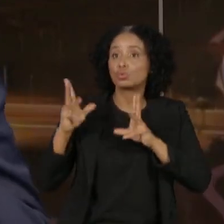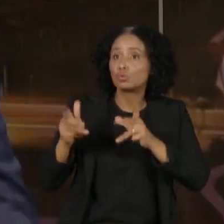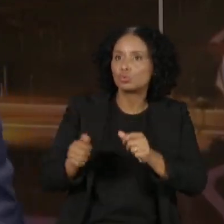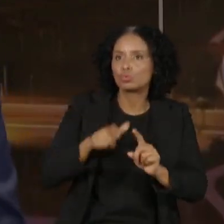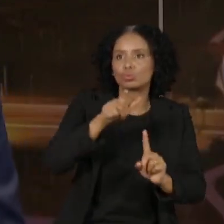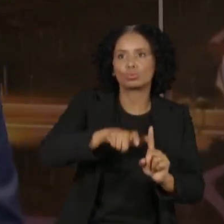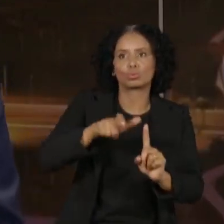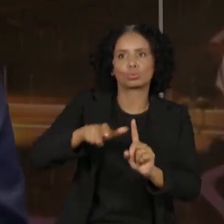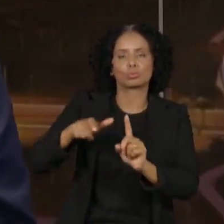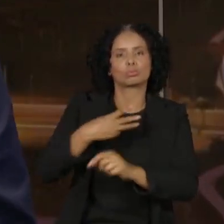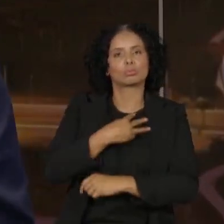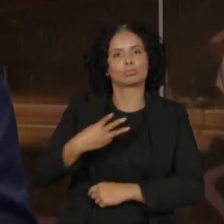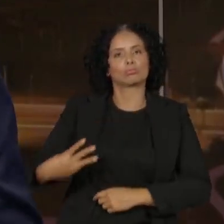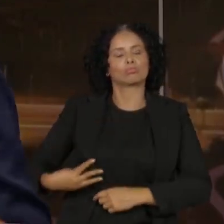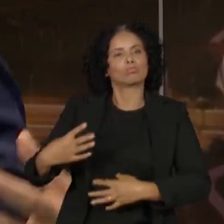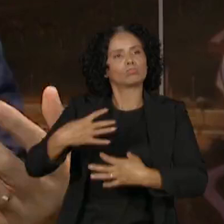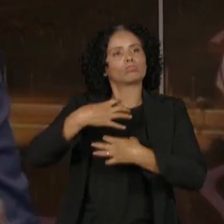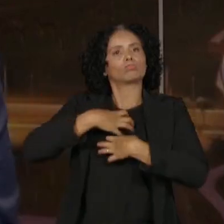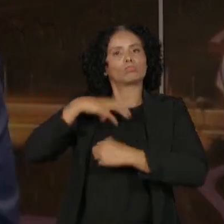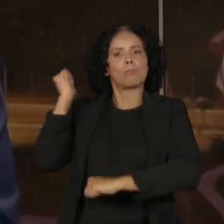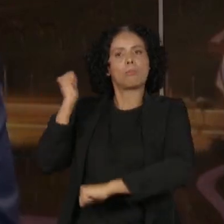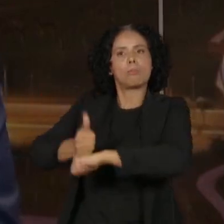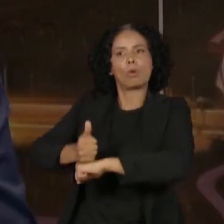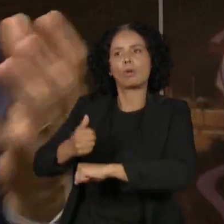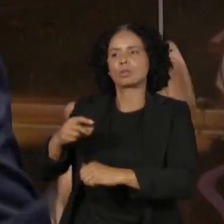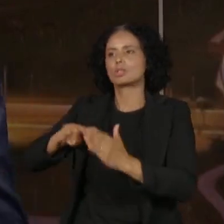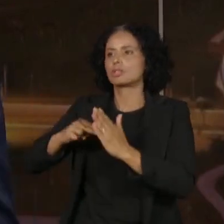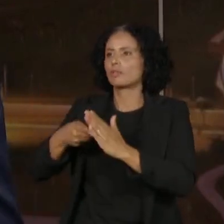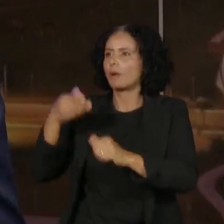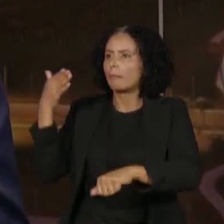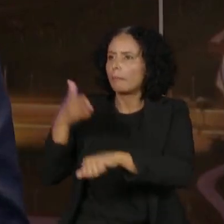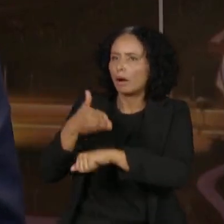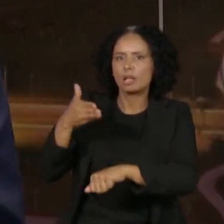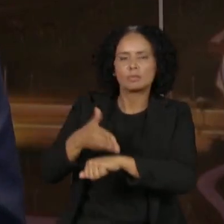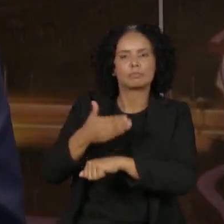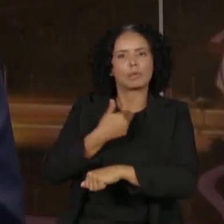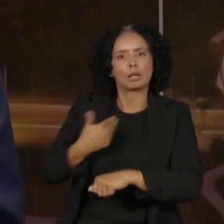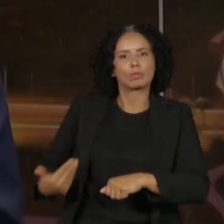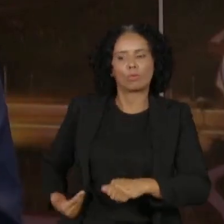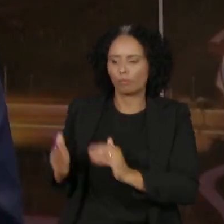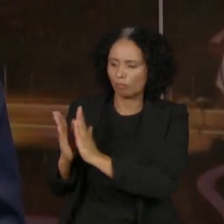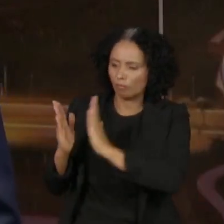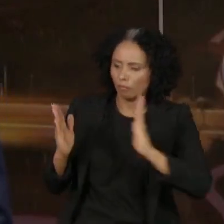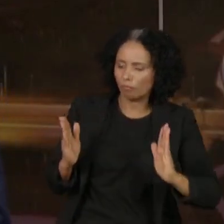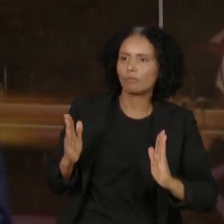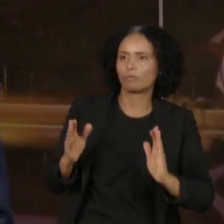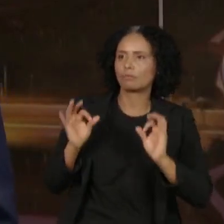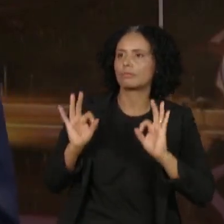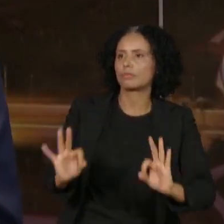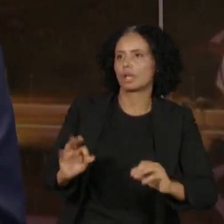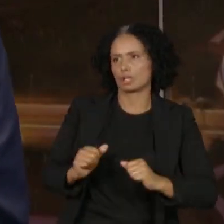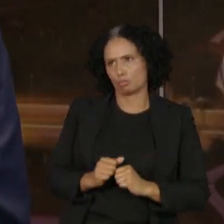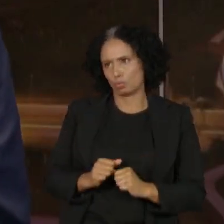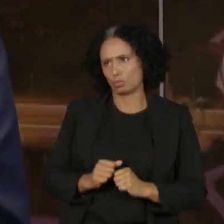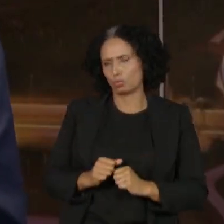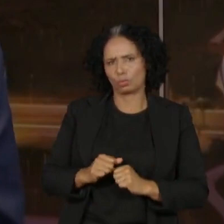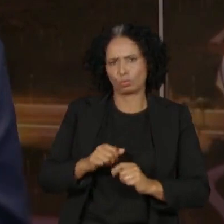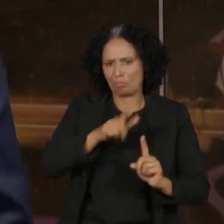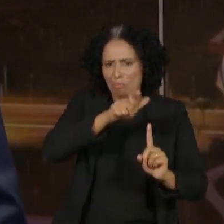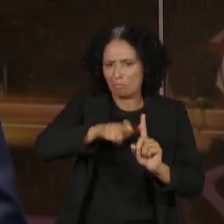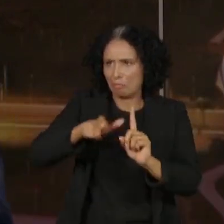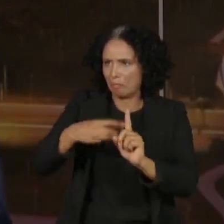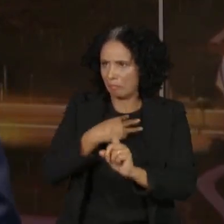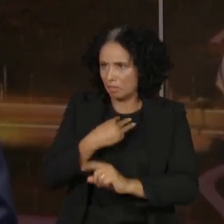atores, se sintam participantes deste governo. Alguém que é da base do governo não pode ser